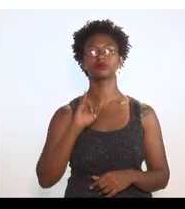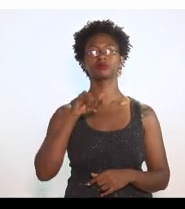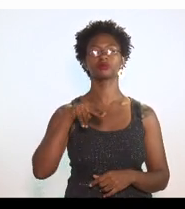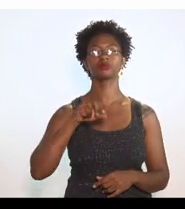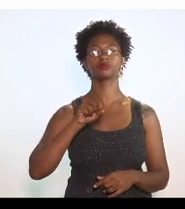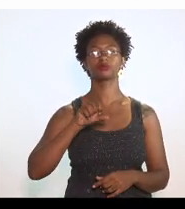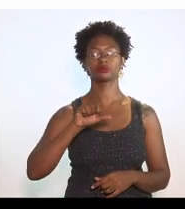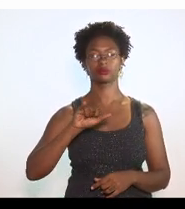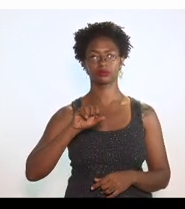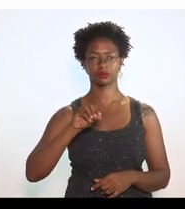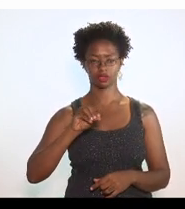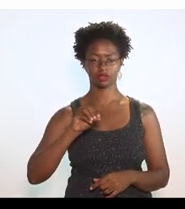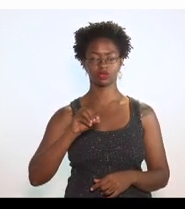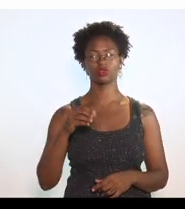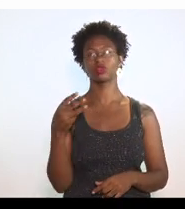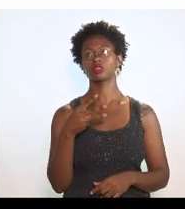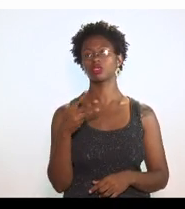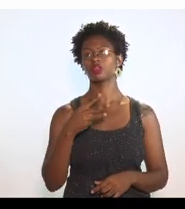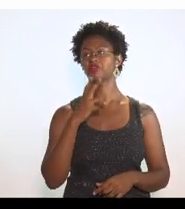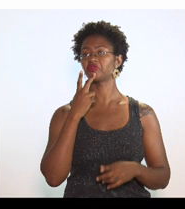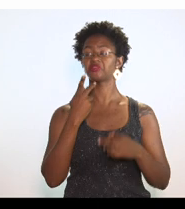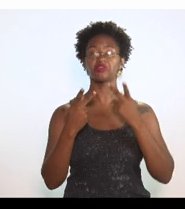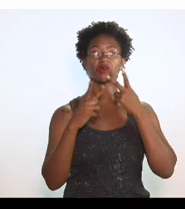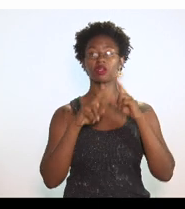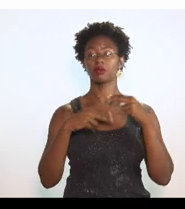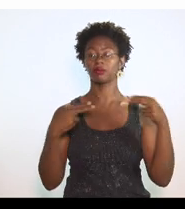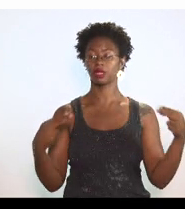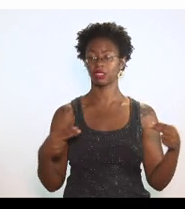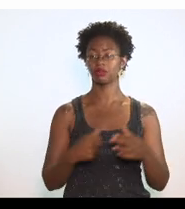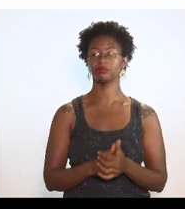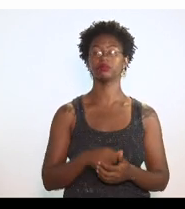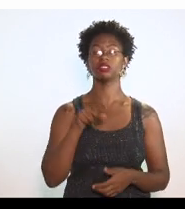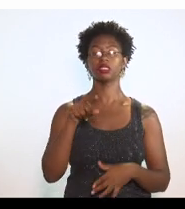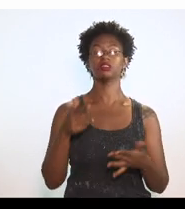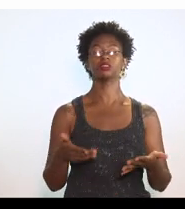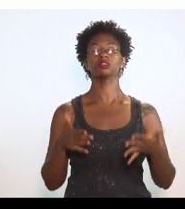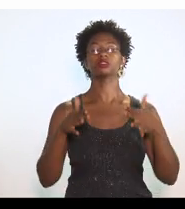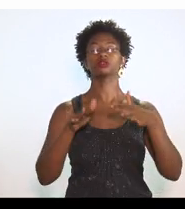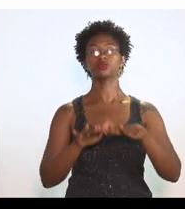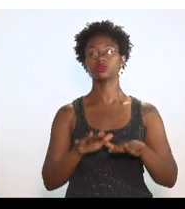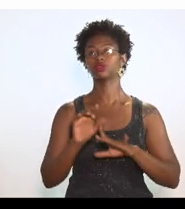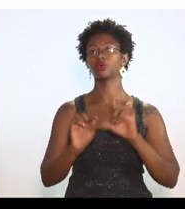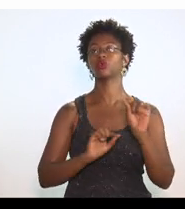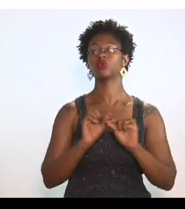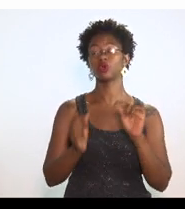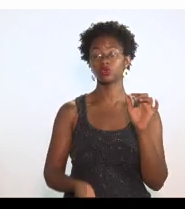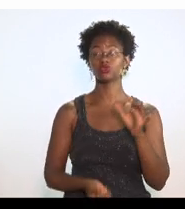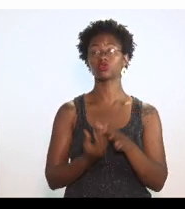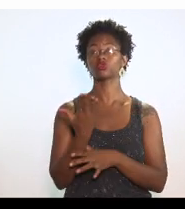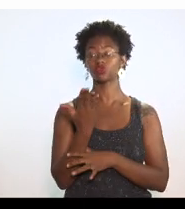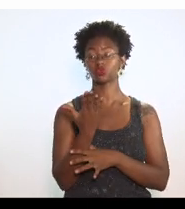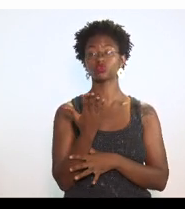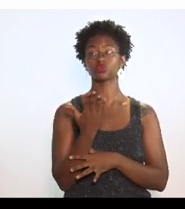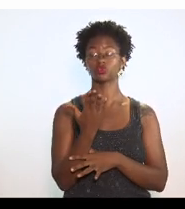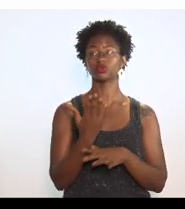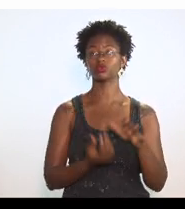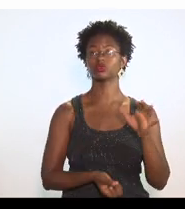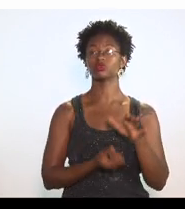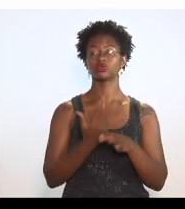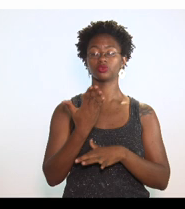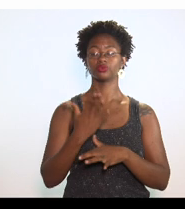trata de macarrão não cozido. Então, essa inclusão, por si só, ela já gera, ela pode gerar um